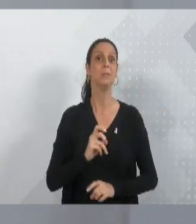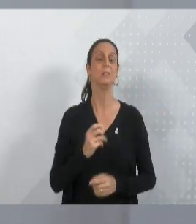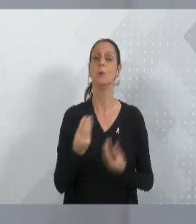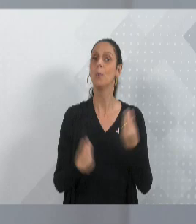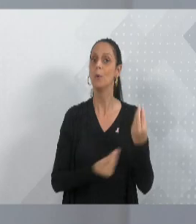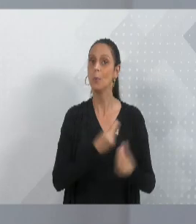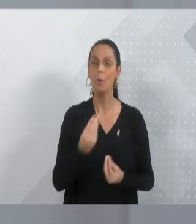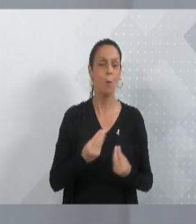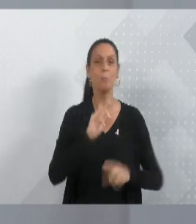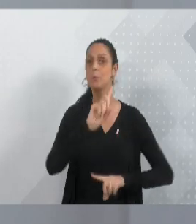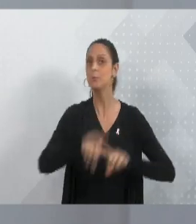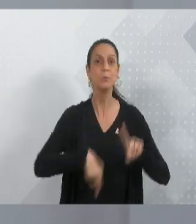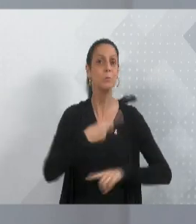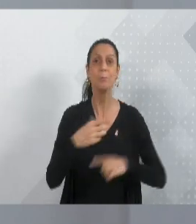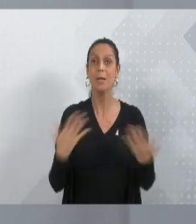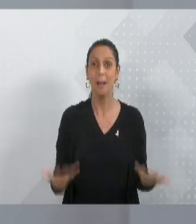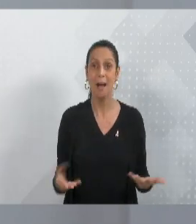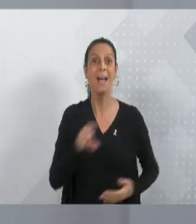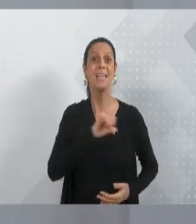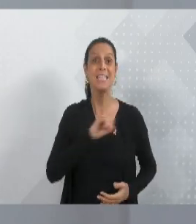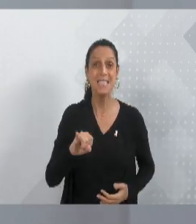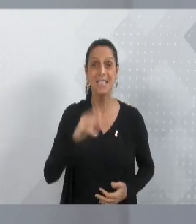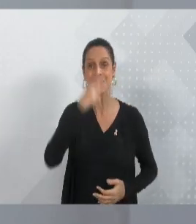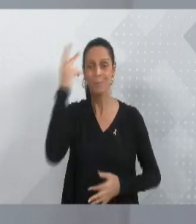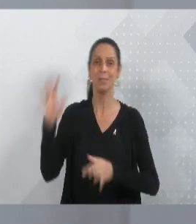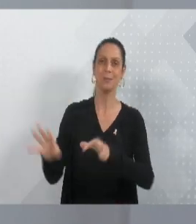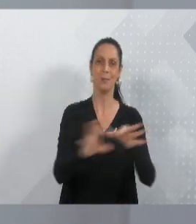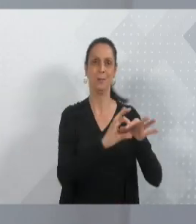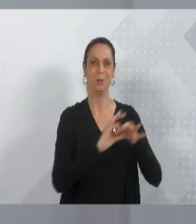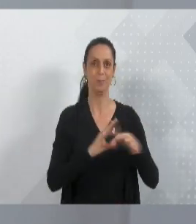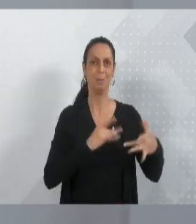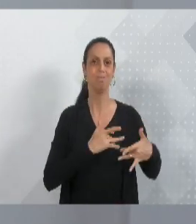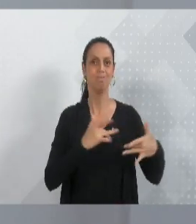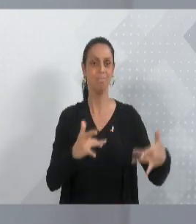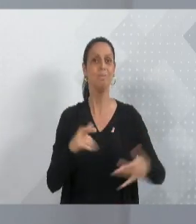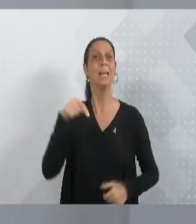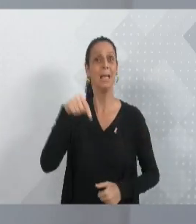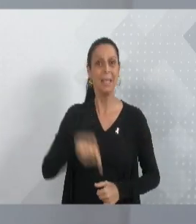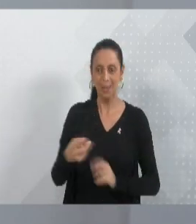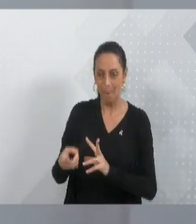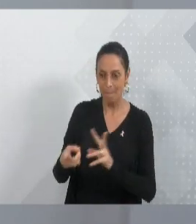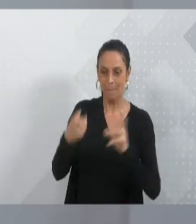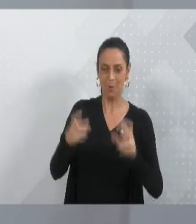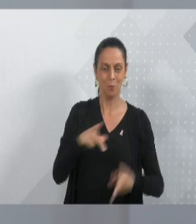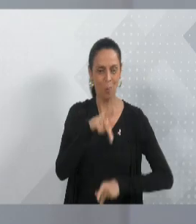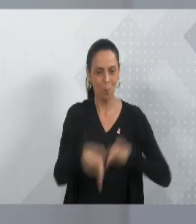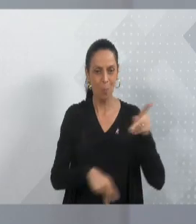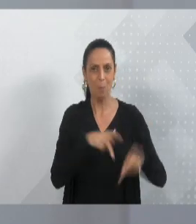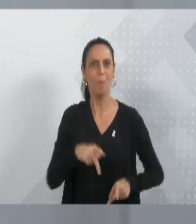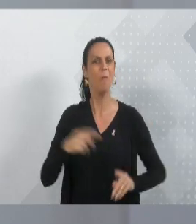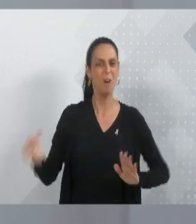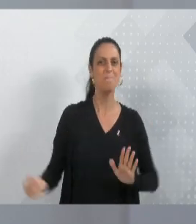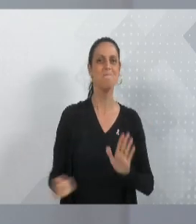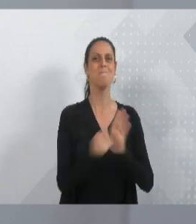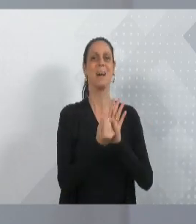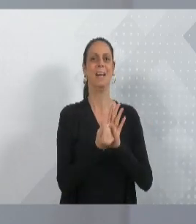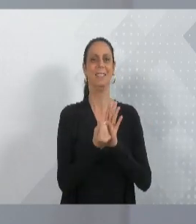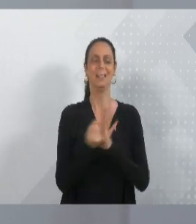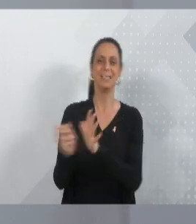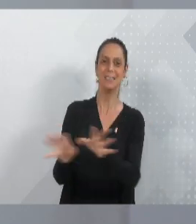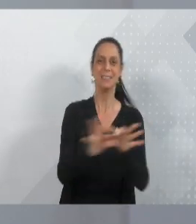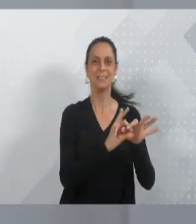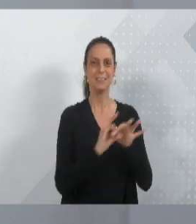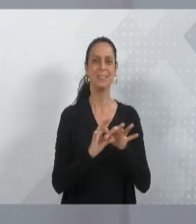com a união, com a solidariedade. Nós temos essa força no povo da nossa cidade que consegue fazer a diferença. e também